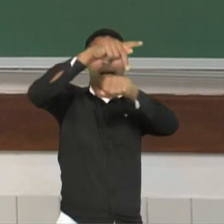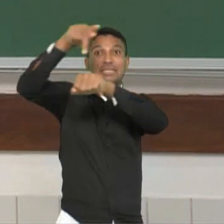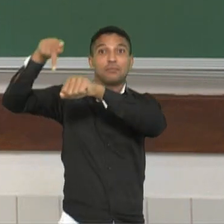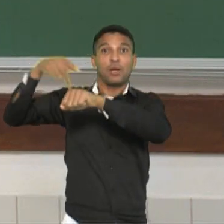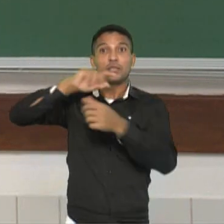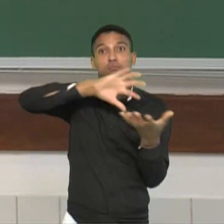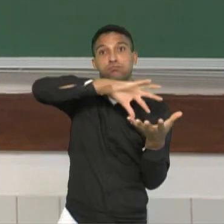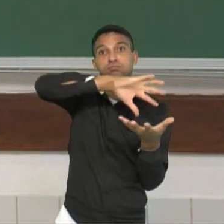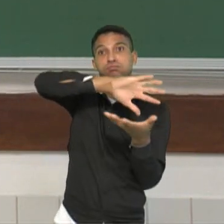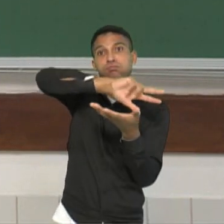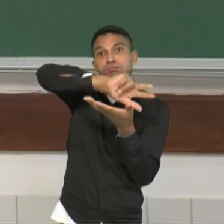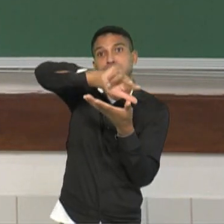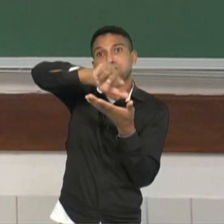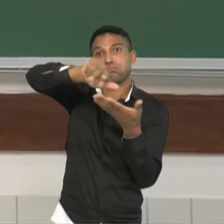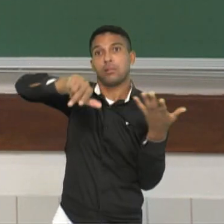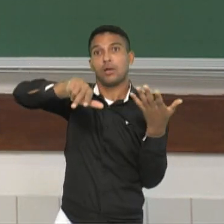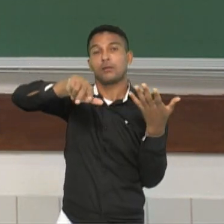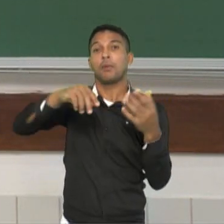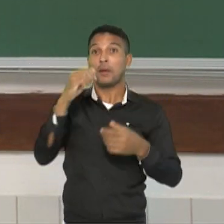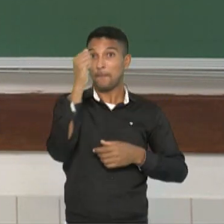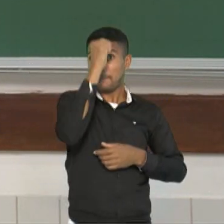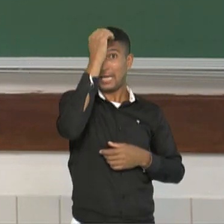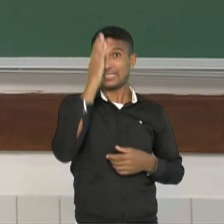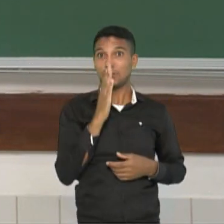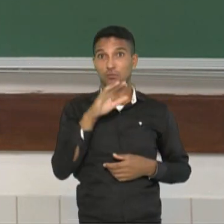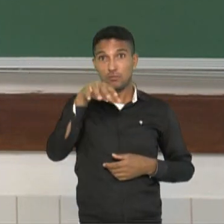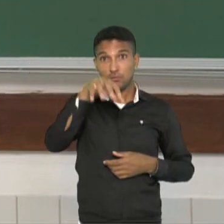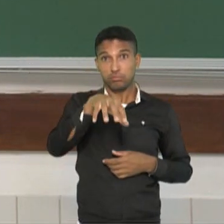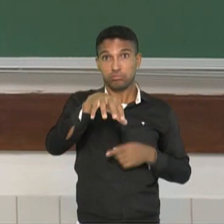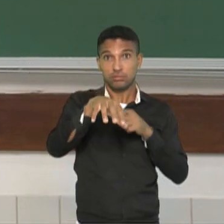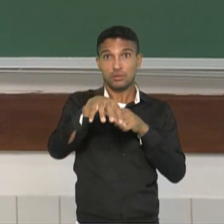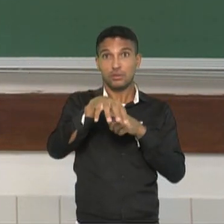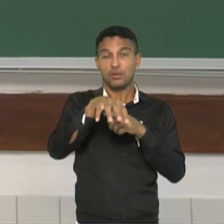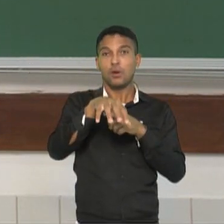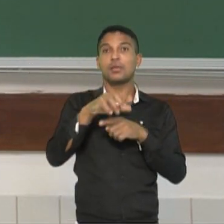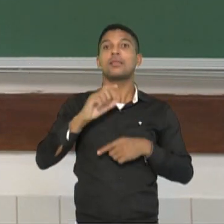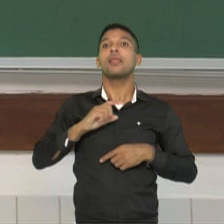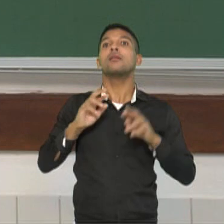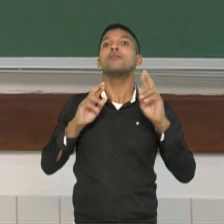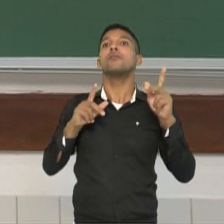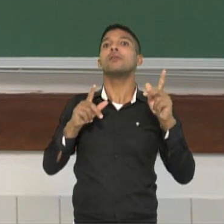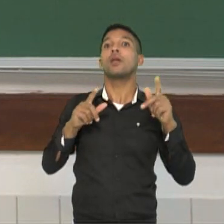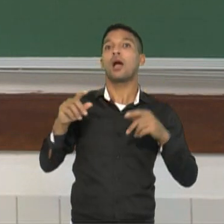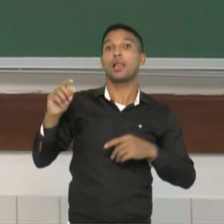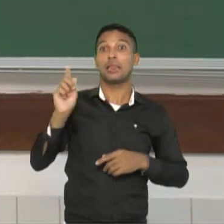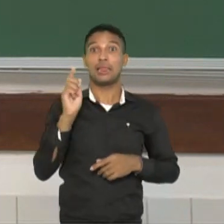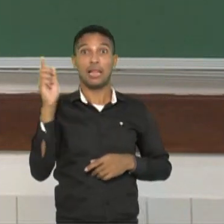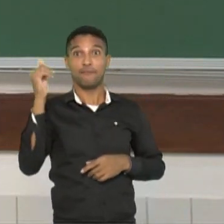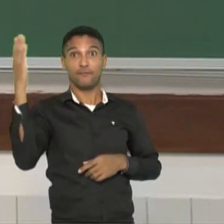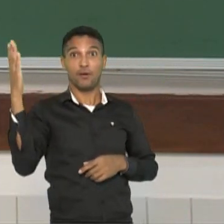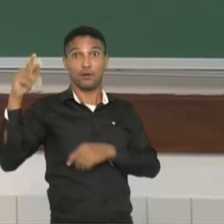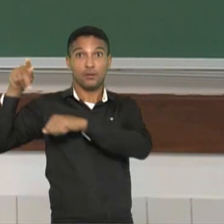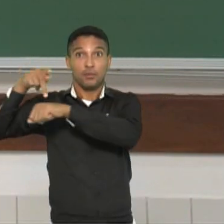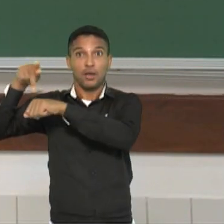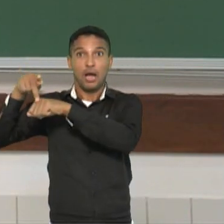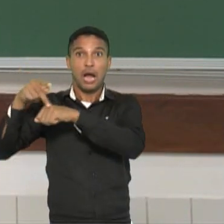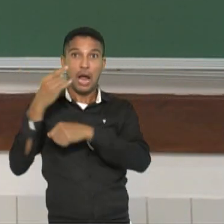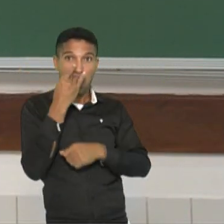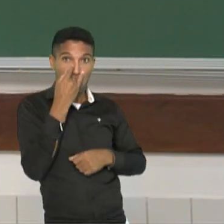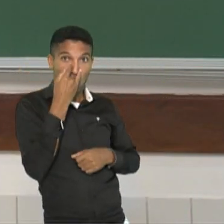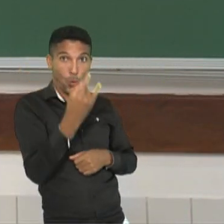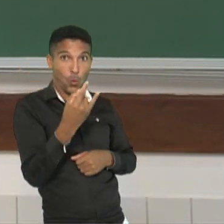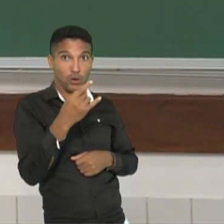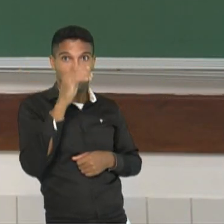O que será que o Brasil apresenta de vantagens? Mas, de uma maneira geral, nós podemos perceber que fator locacional